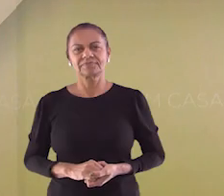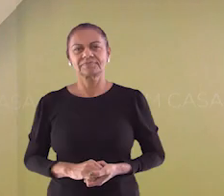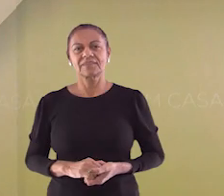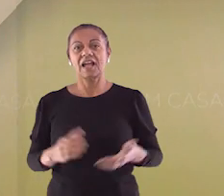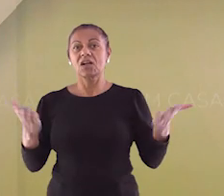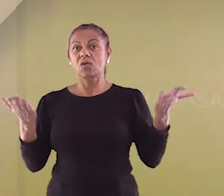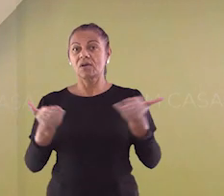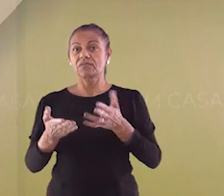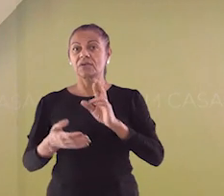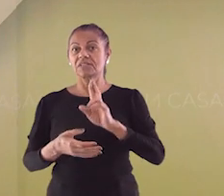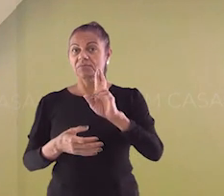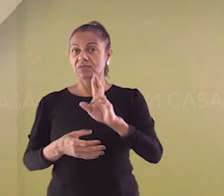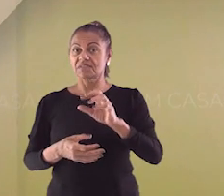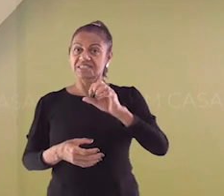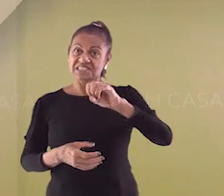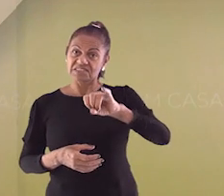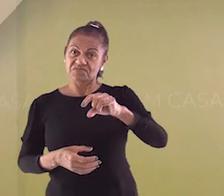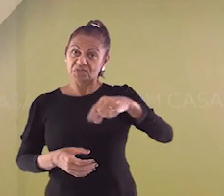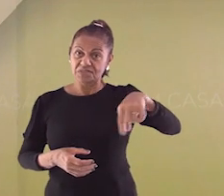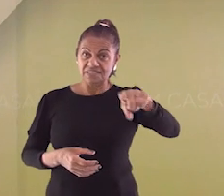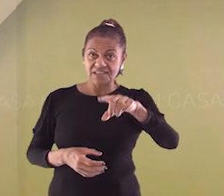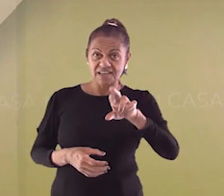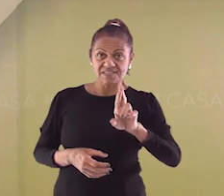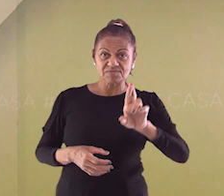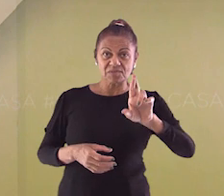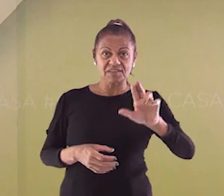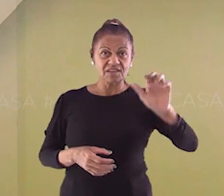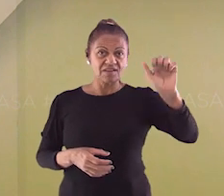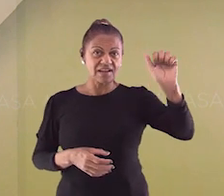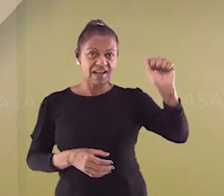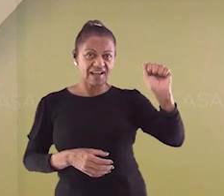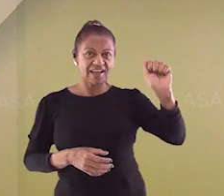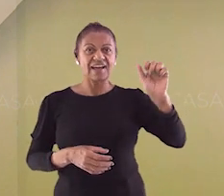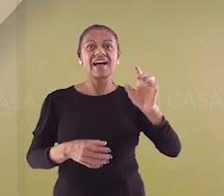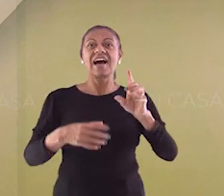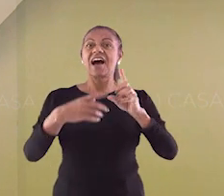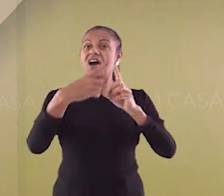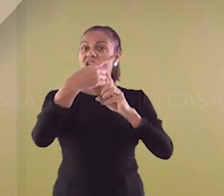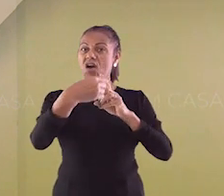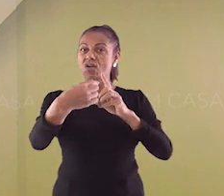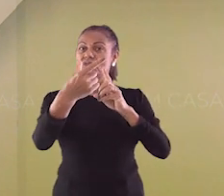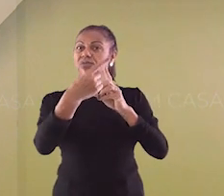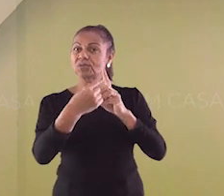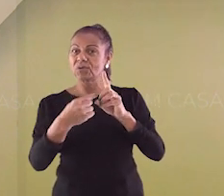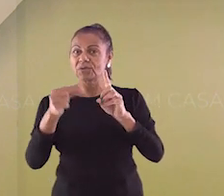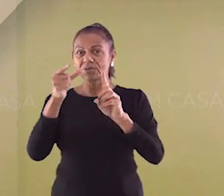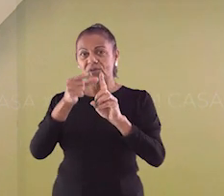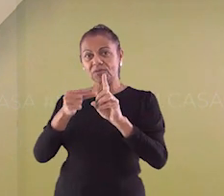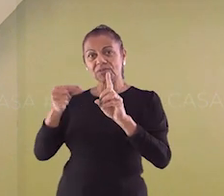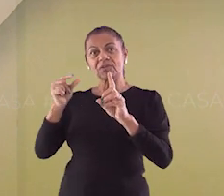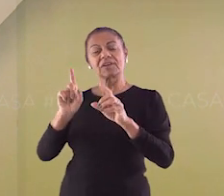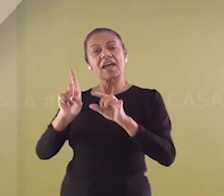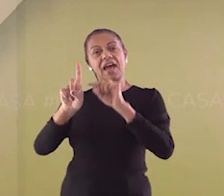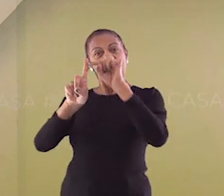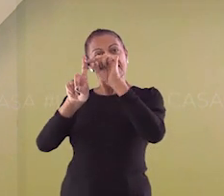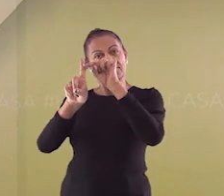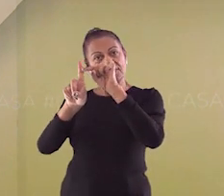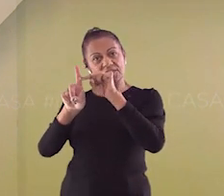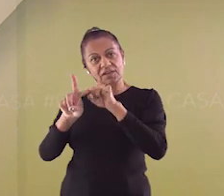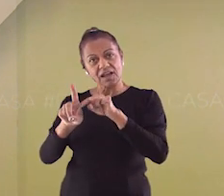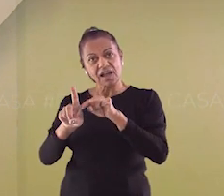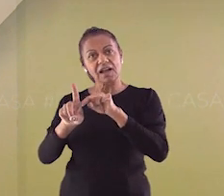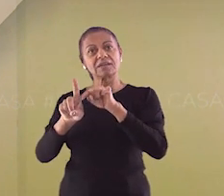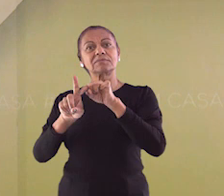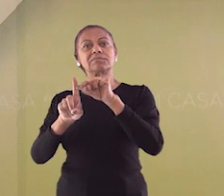Vamos para a correção. Acertou quem respondeu a letra A, o outono. Bom, no outono as temperaturas,